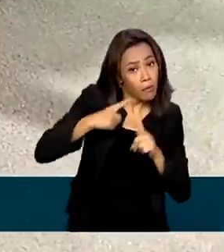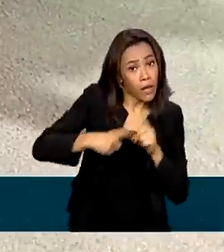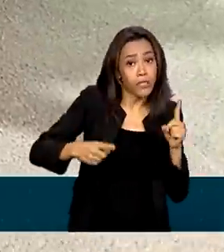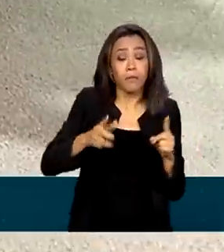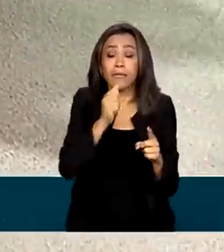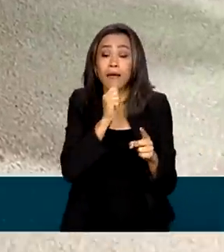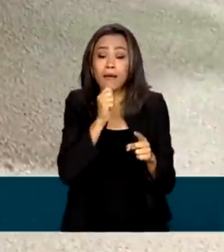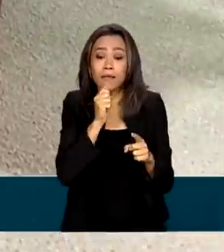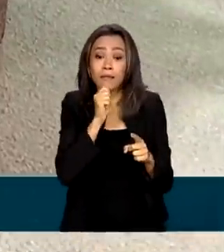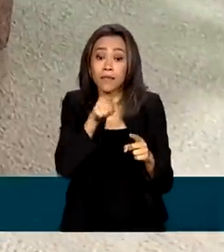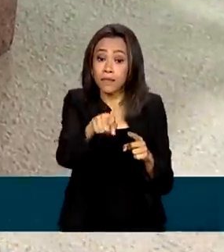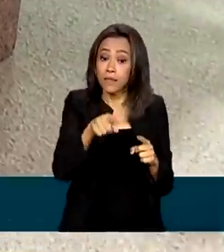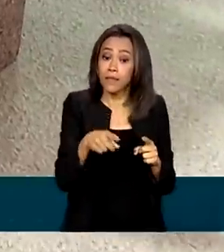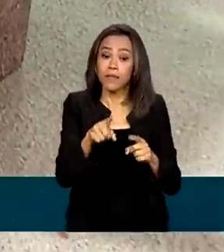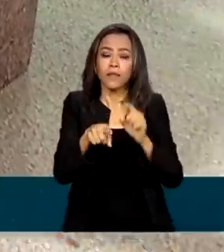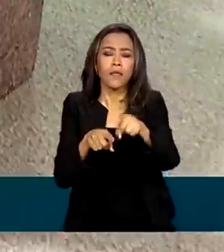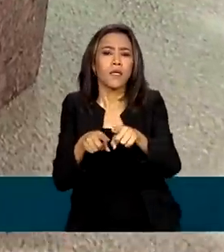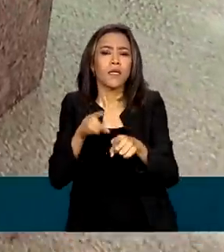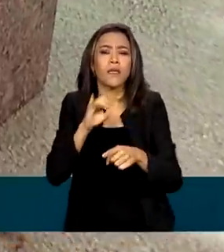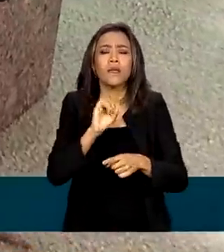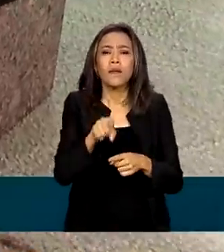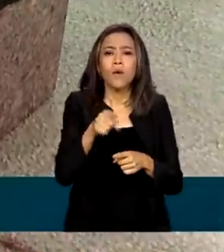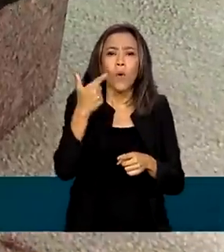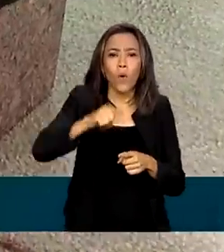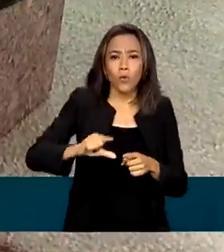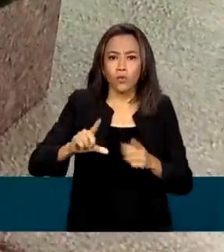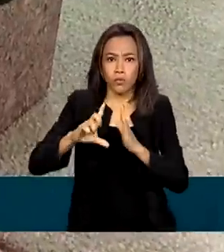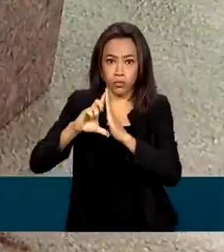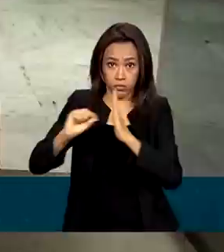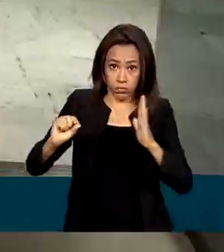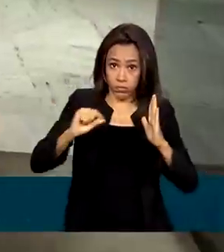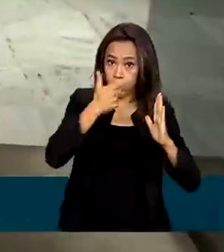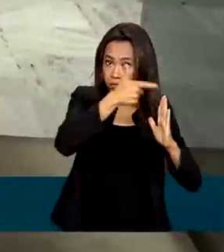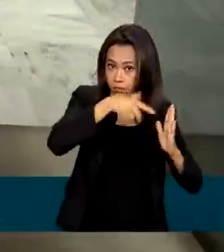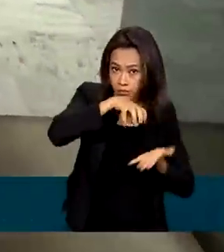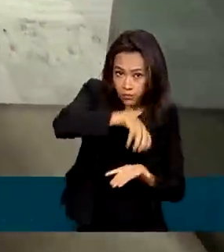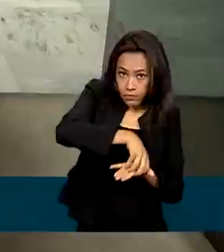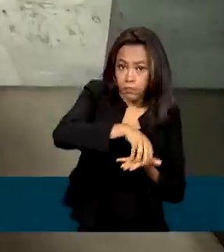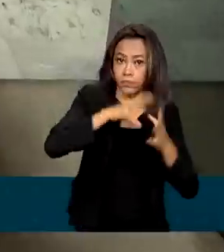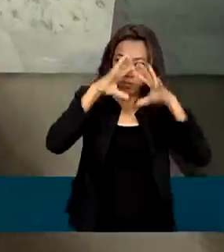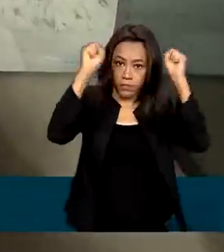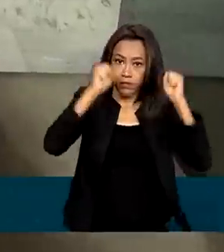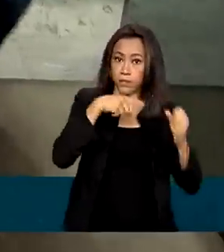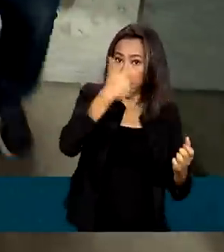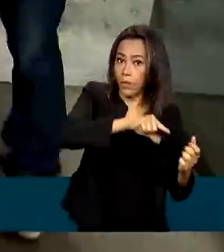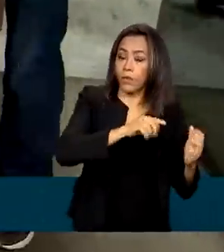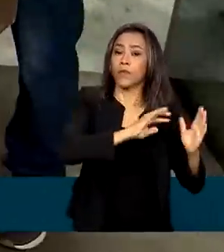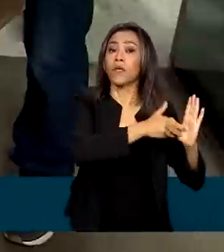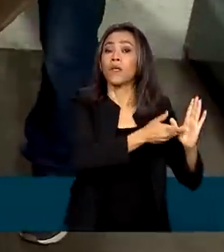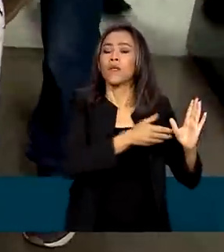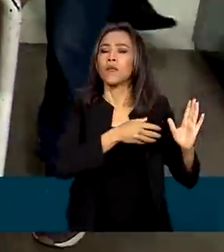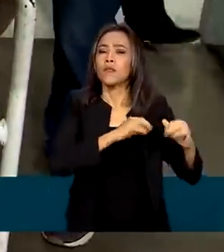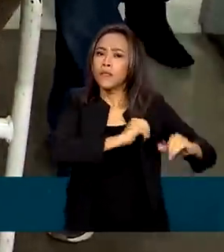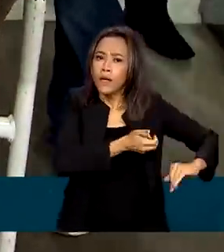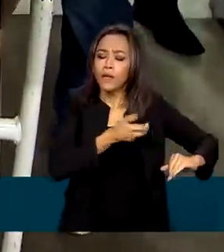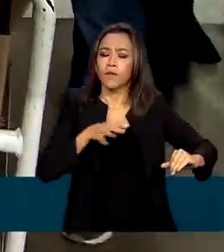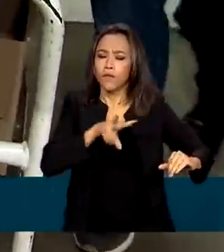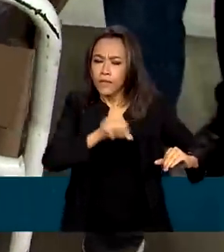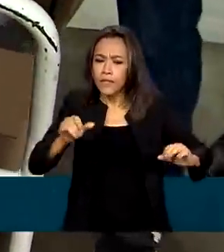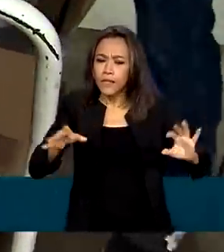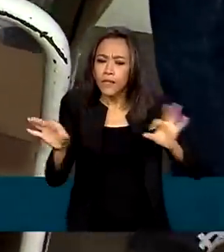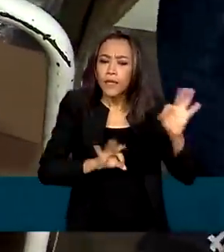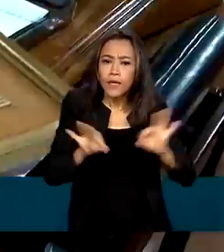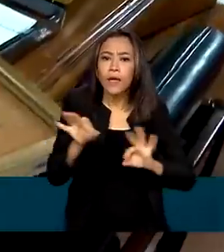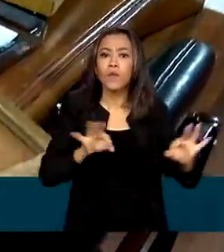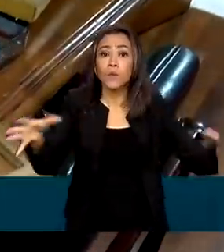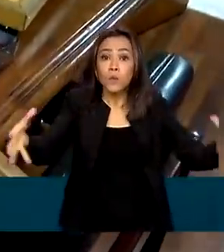diagnosticados danos irreparáveis nos edifícios atacados. Uma comissão formada por diversos órgãos vai ser criada